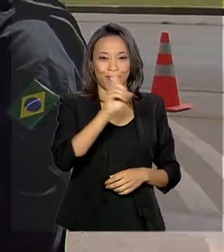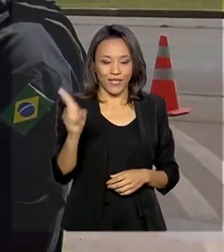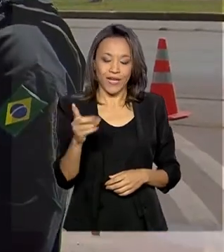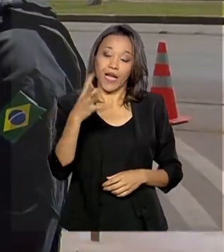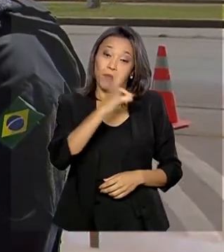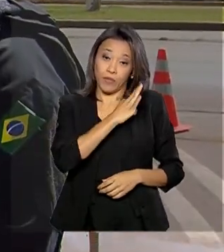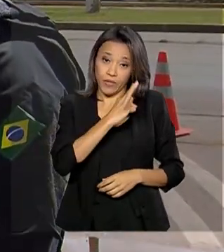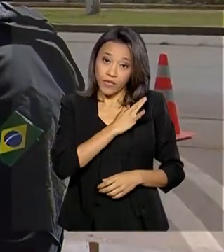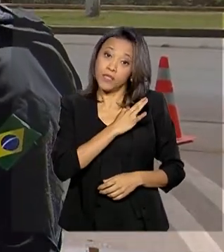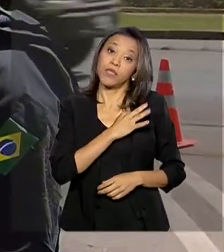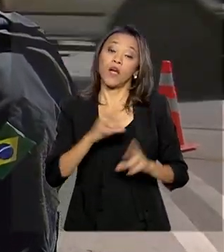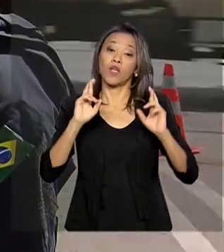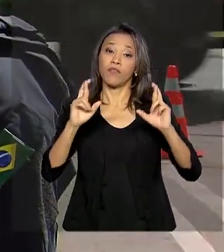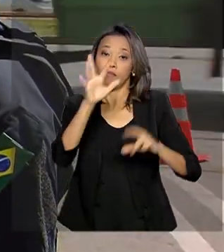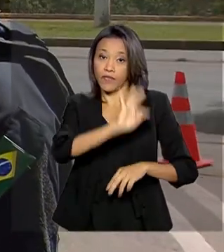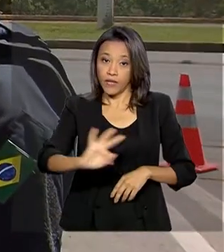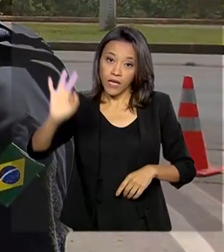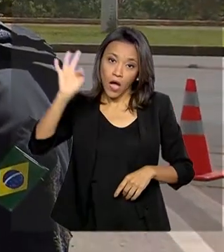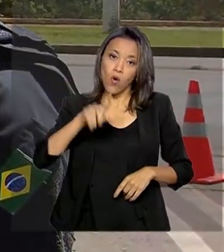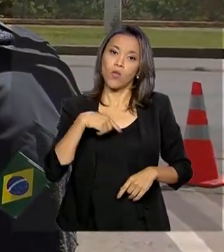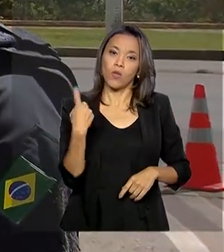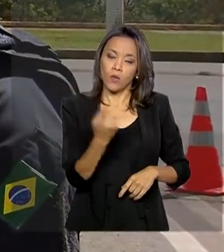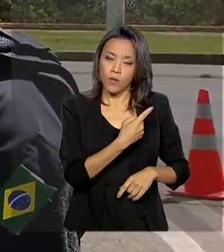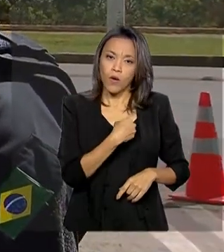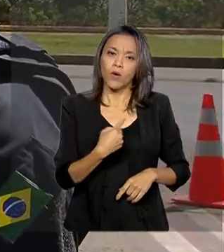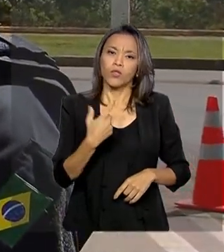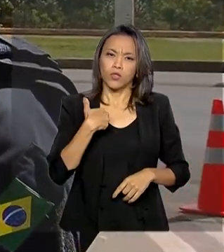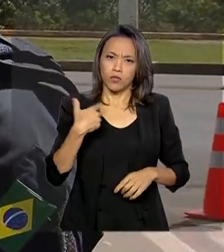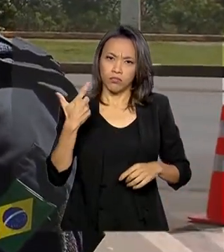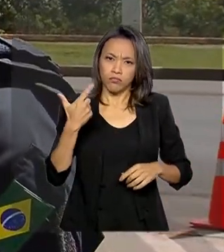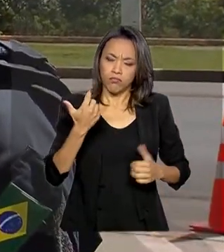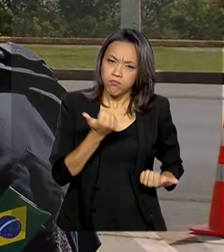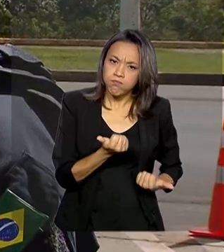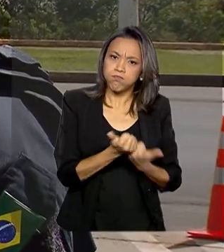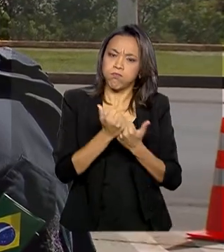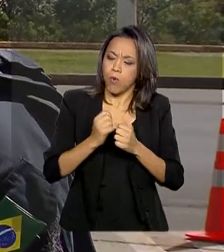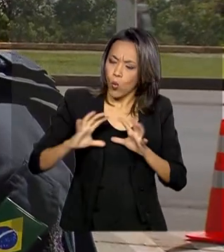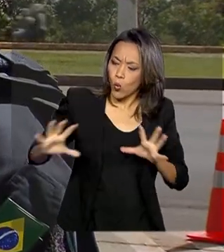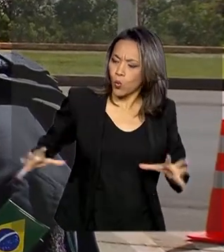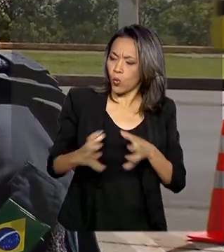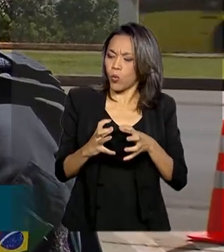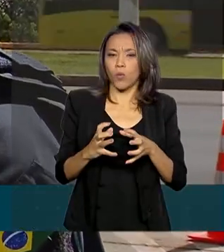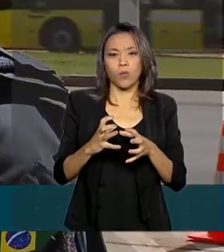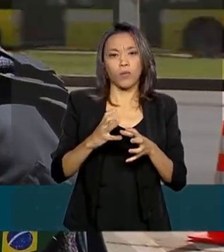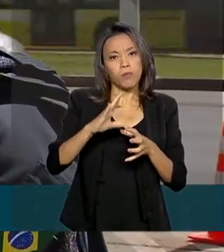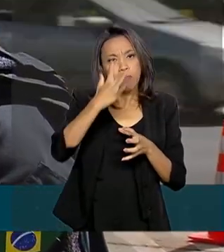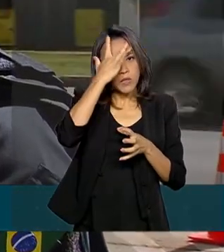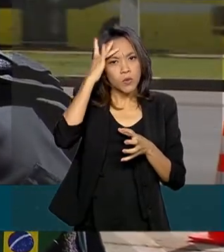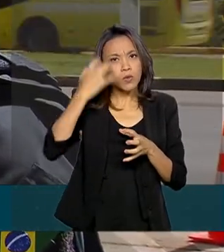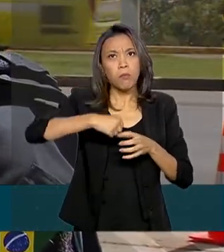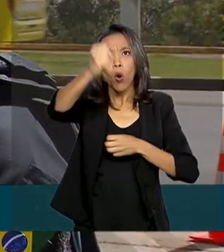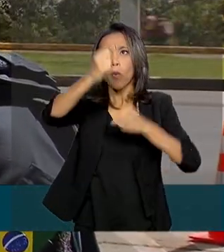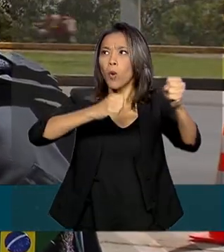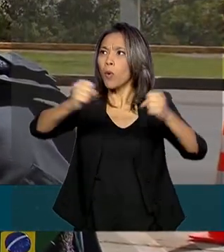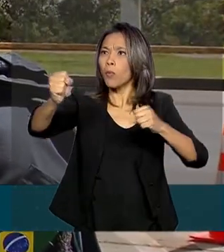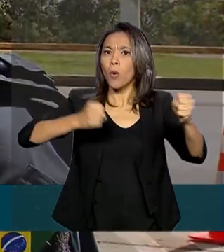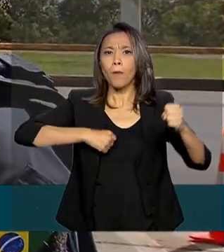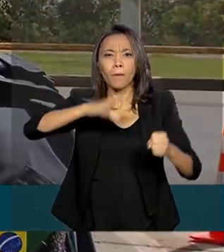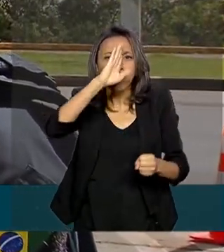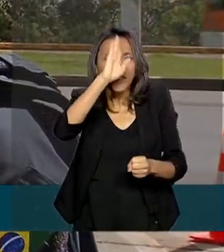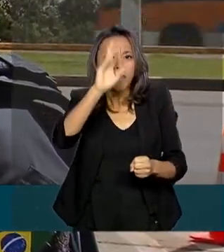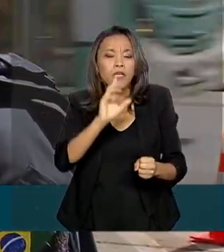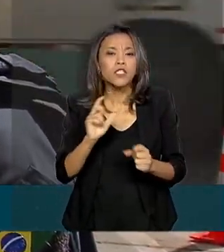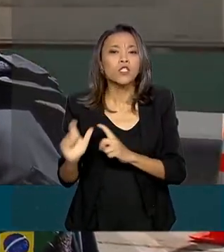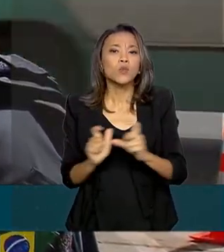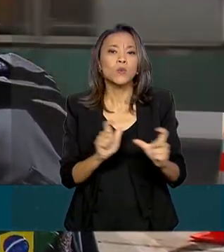Federal, reforçando, estamos reforçando o efetivo, principalmente nesses pontos de maior atenção. São trechos